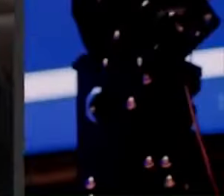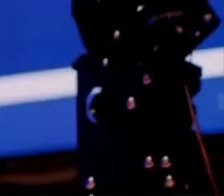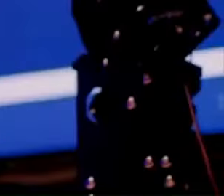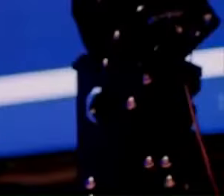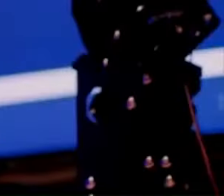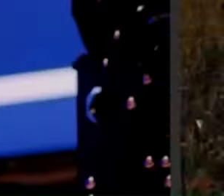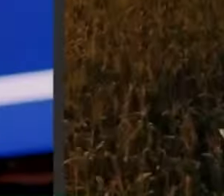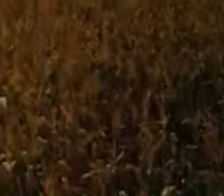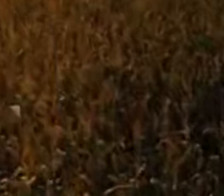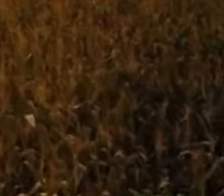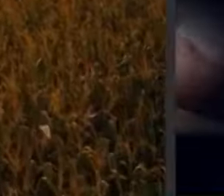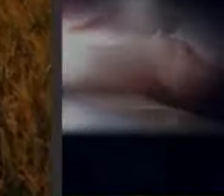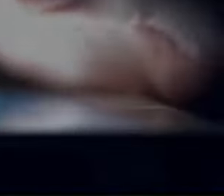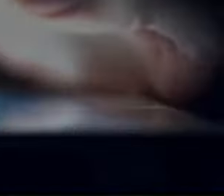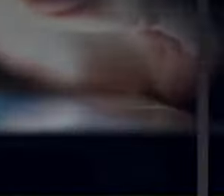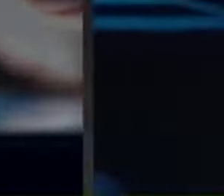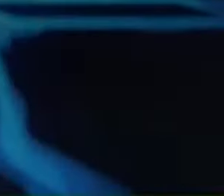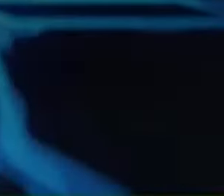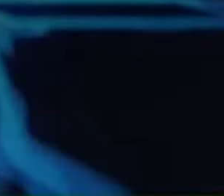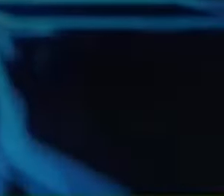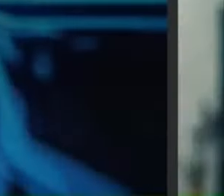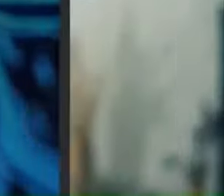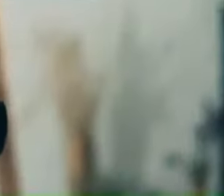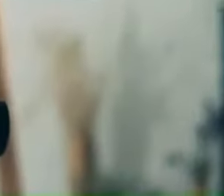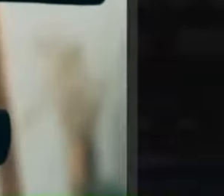Inovar para evoluir